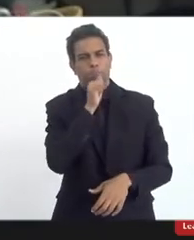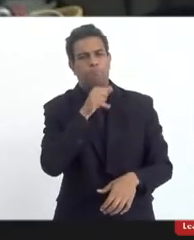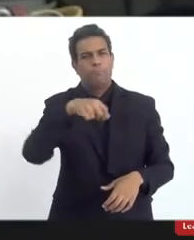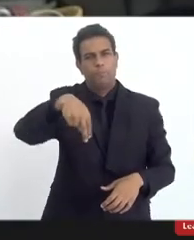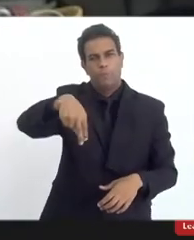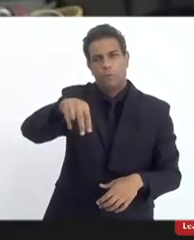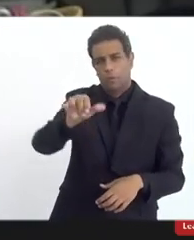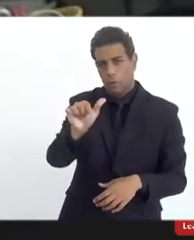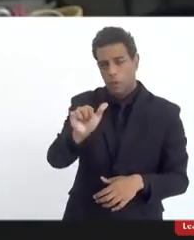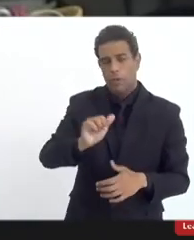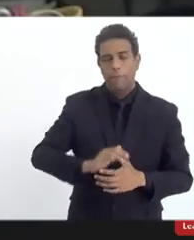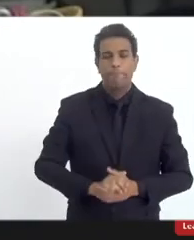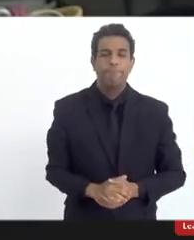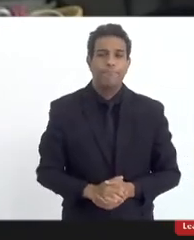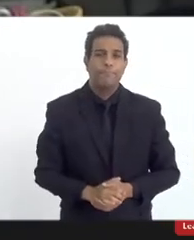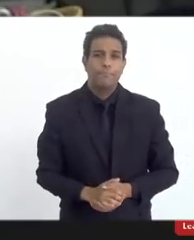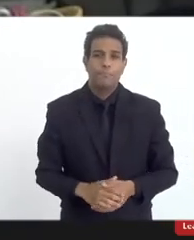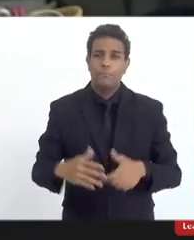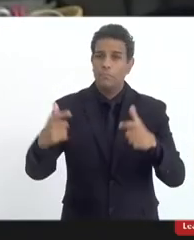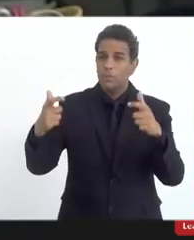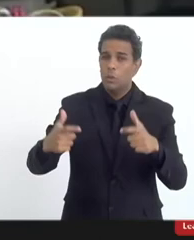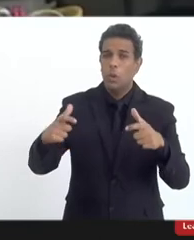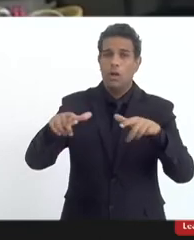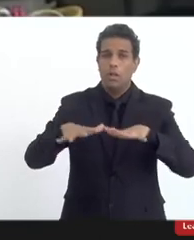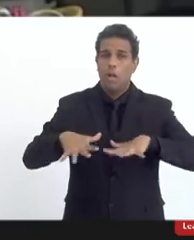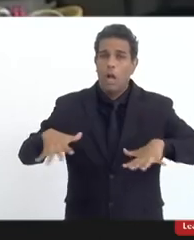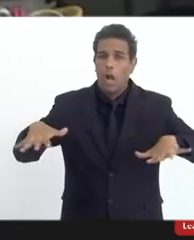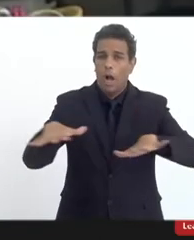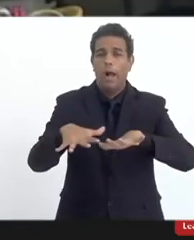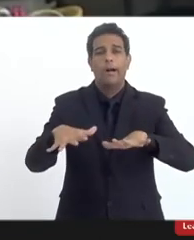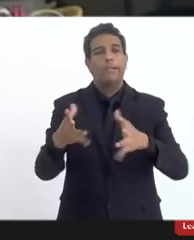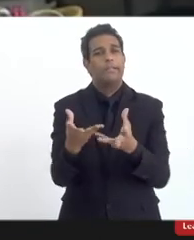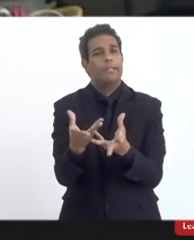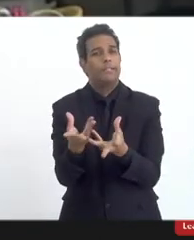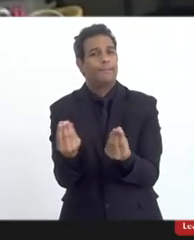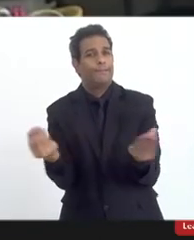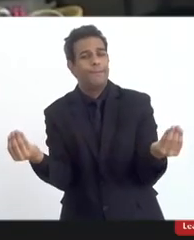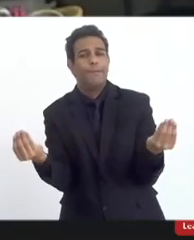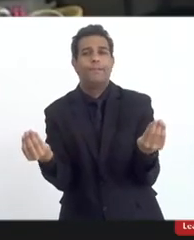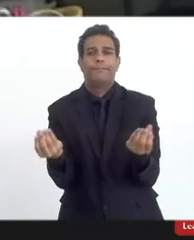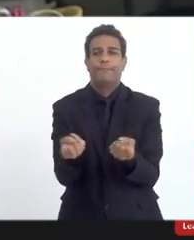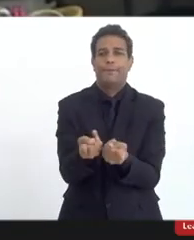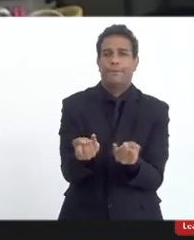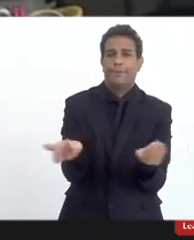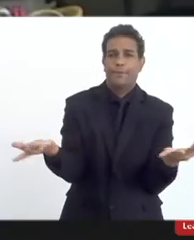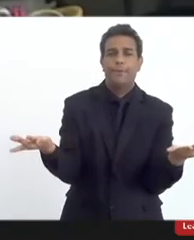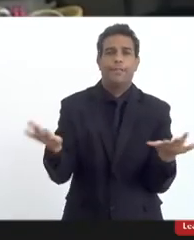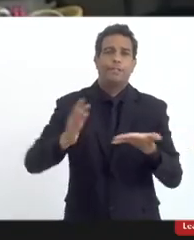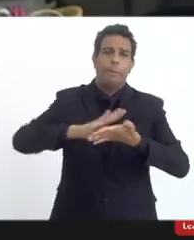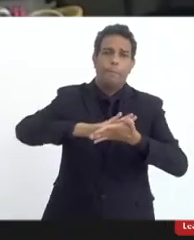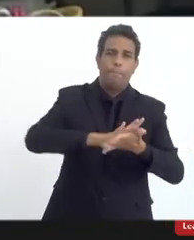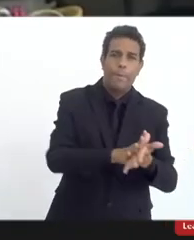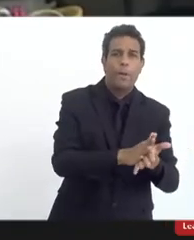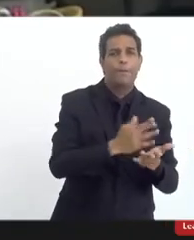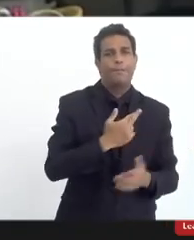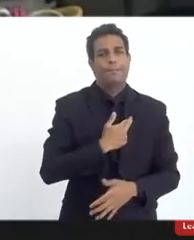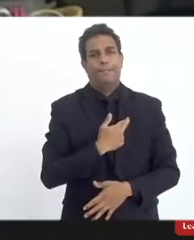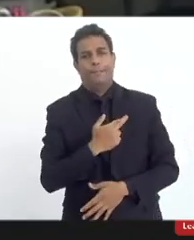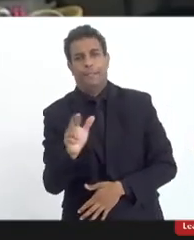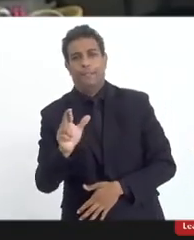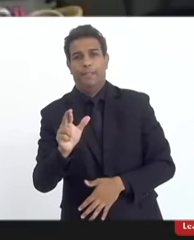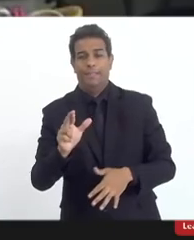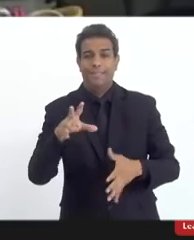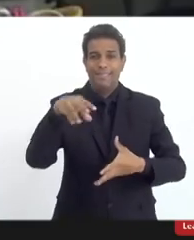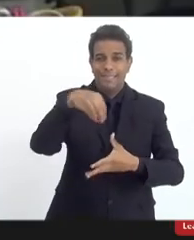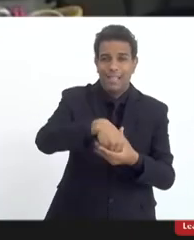Iguaçu é uma região que a gente tem muito caso de intolerância principalmente aos terreiros